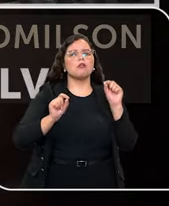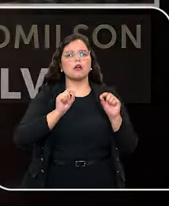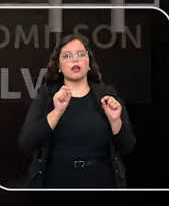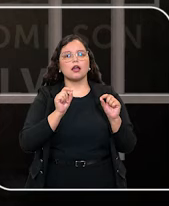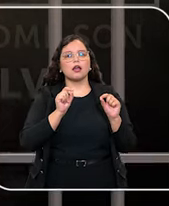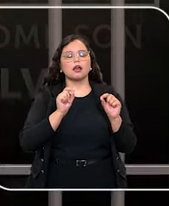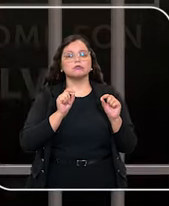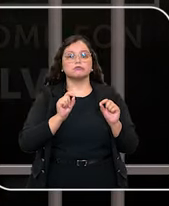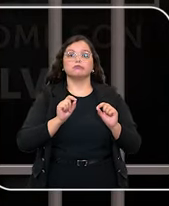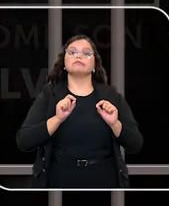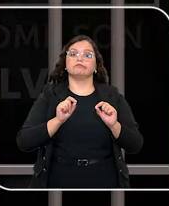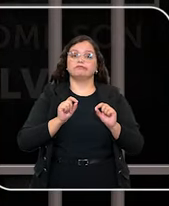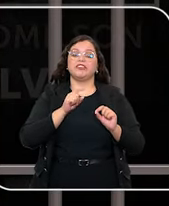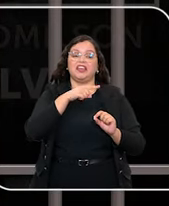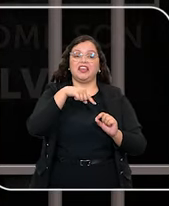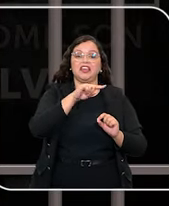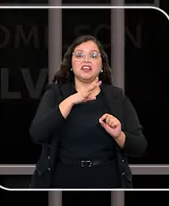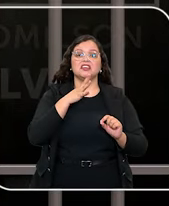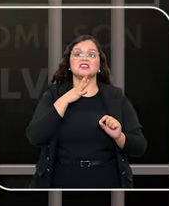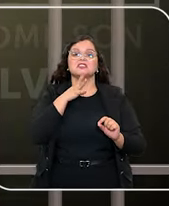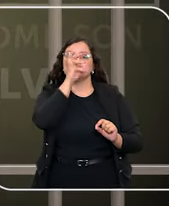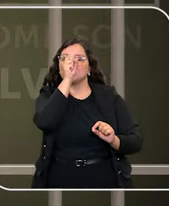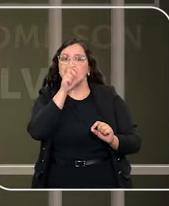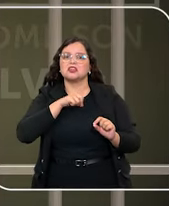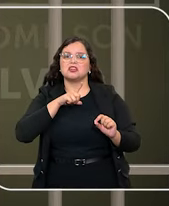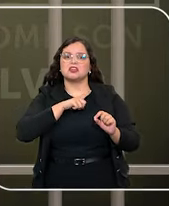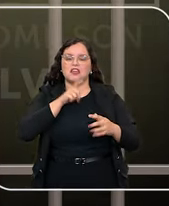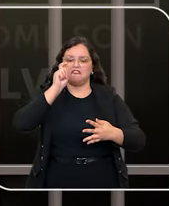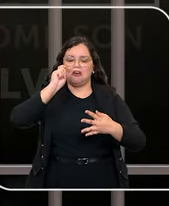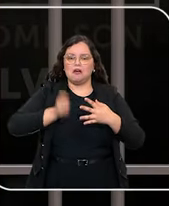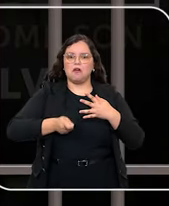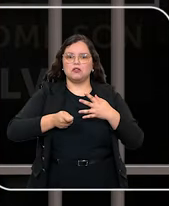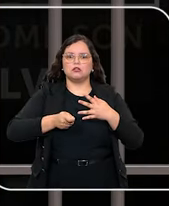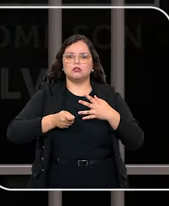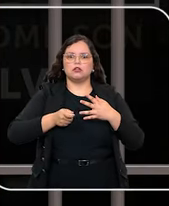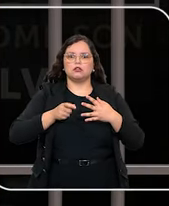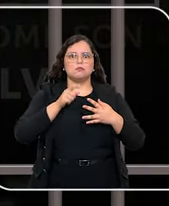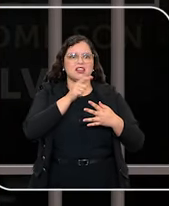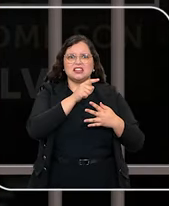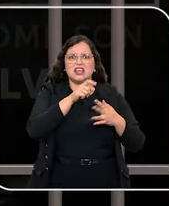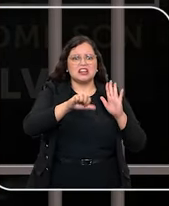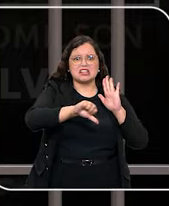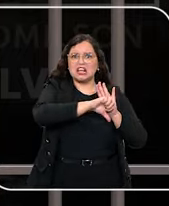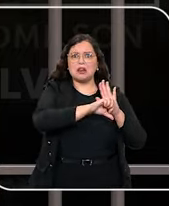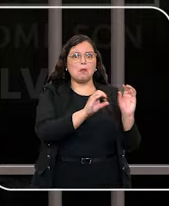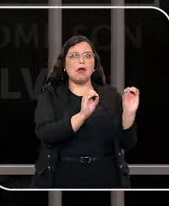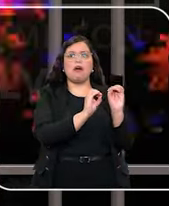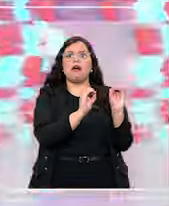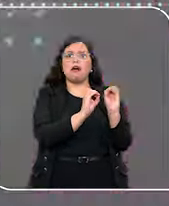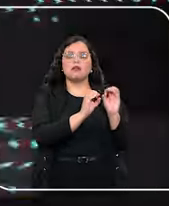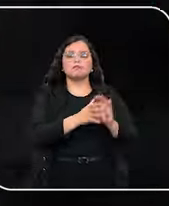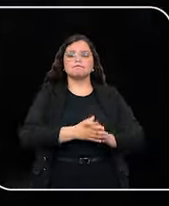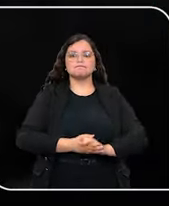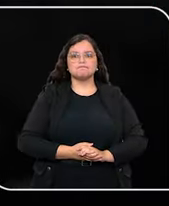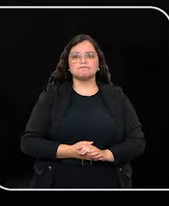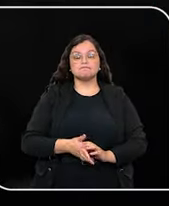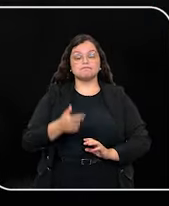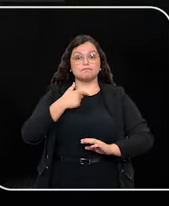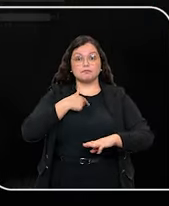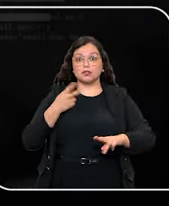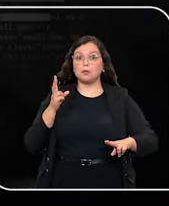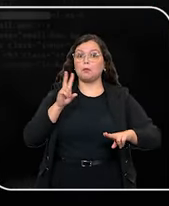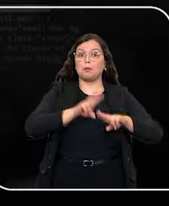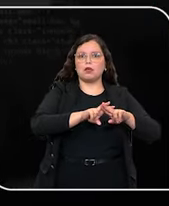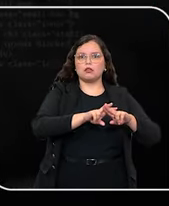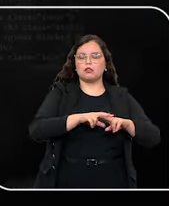Eles foram reconhecidos de forma equivocada, condenados e cumpriram parte da pena por crimes que não cometeram. Fiquei preso